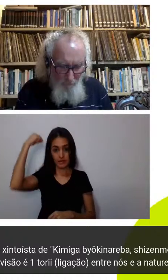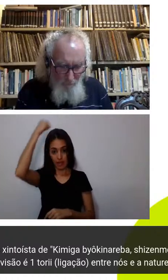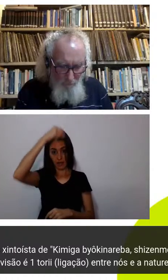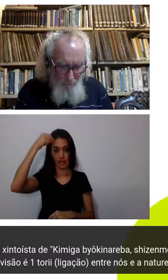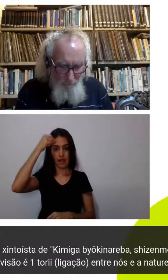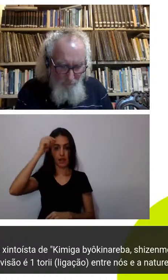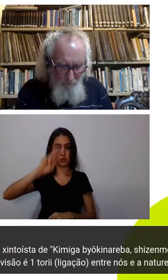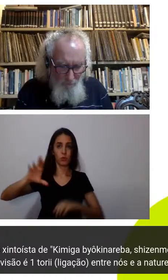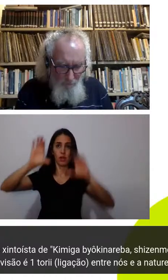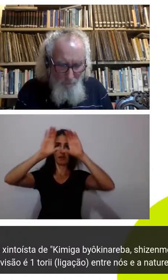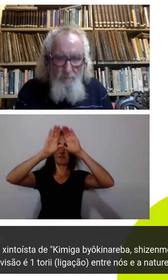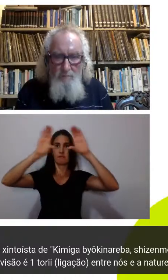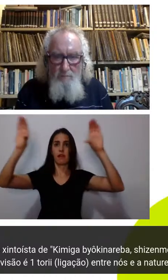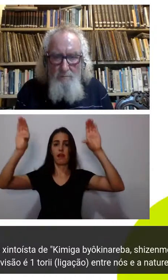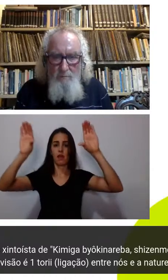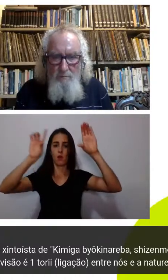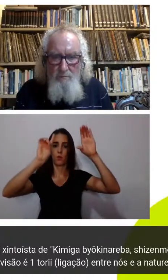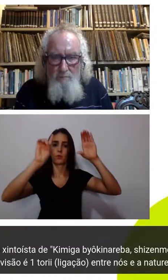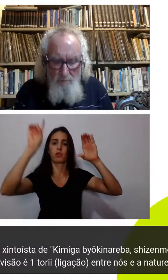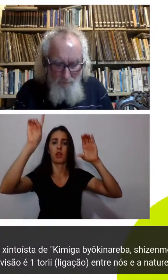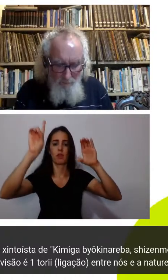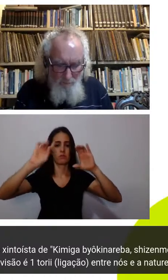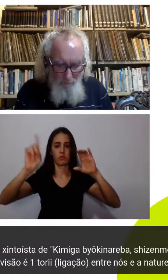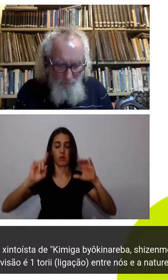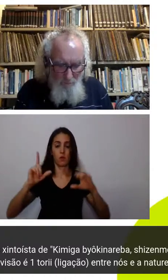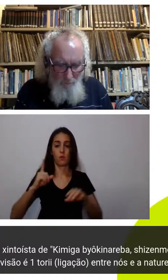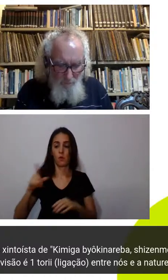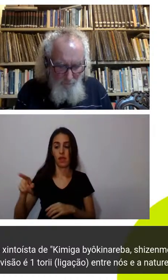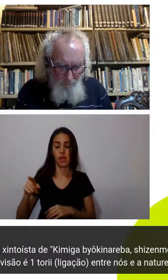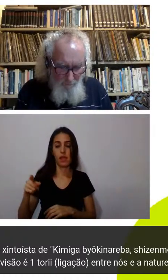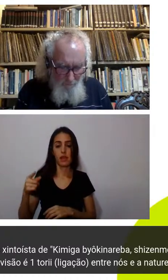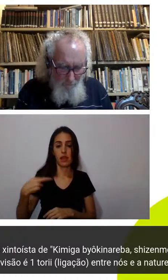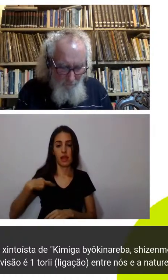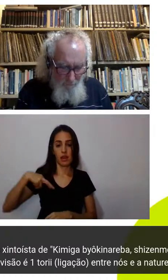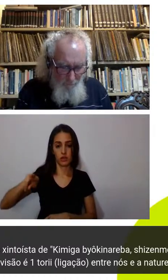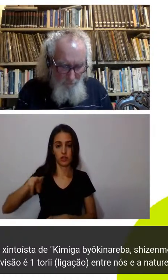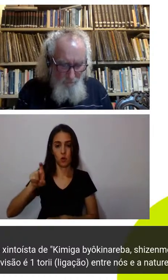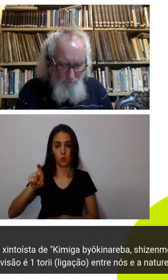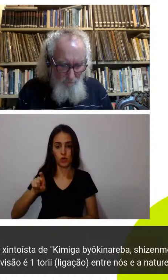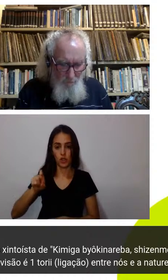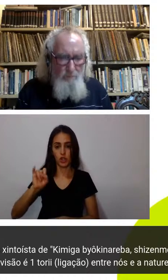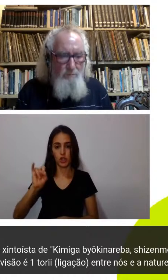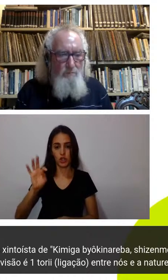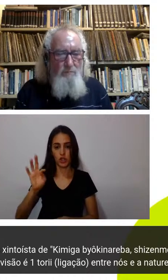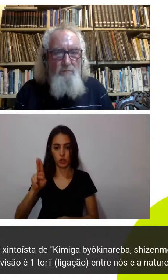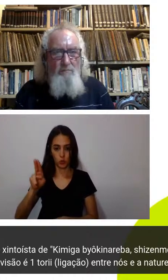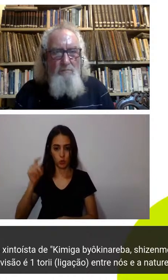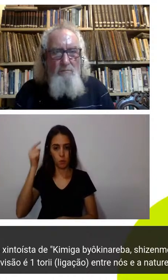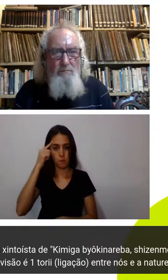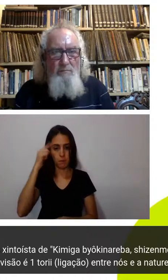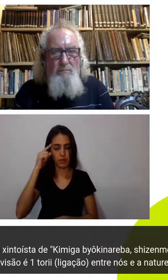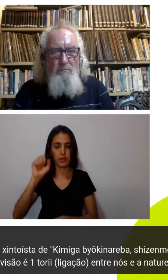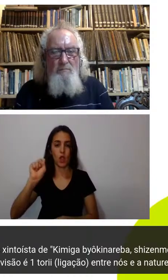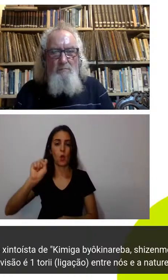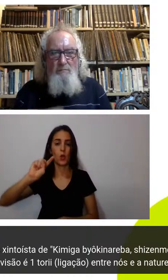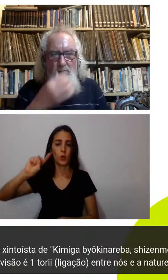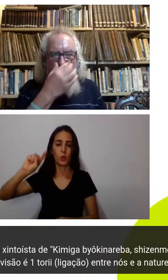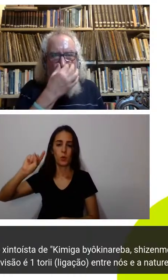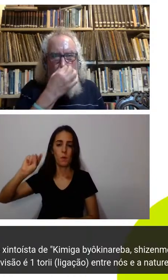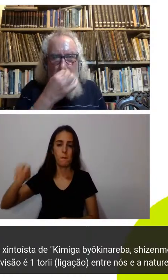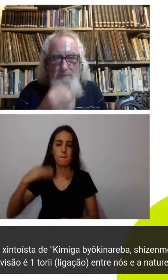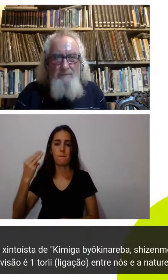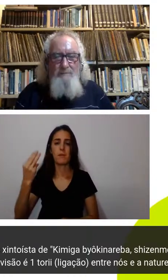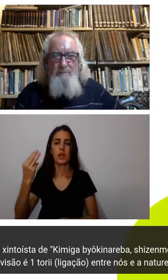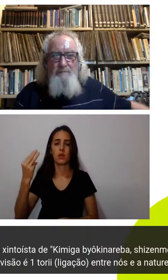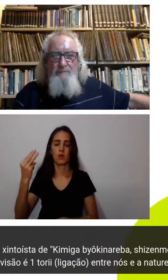pessoa os sagrados os deuses existem oito milhões de deuses no shintoísmo e na verdade não são oito milhões literalmente o oito